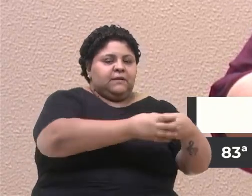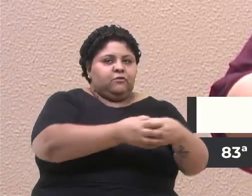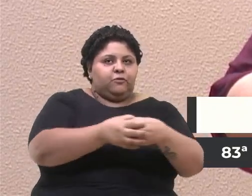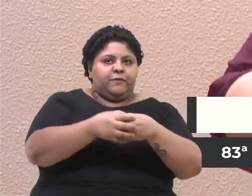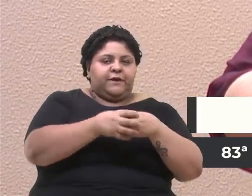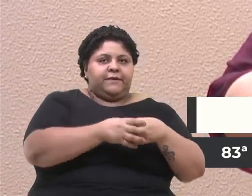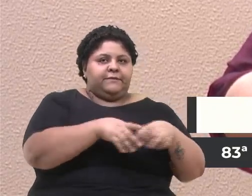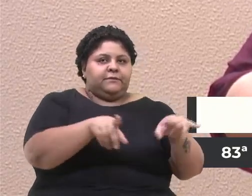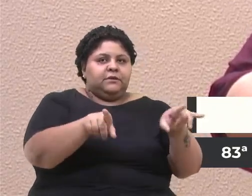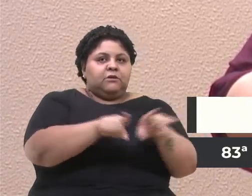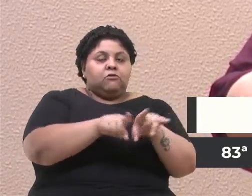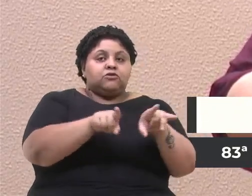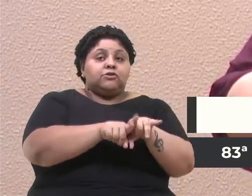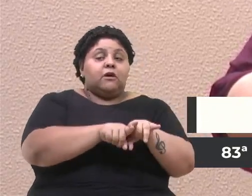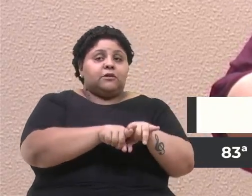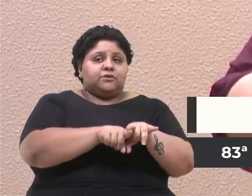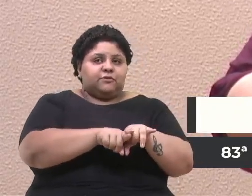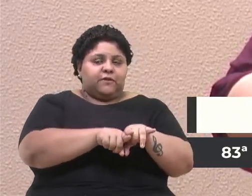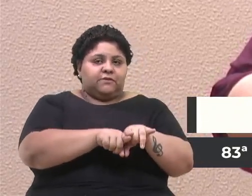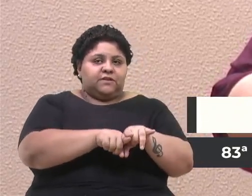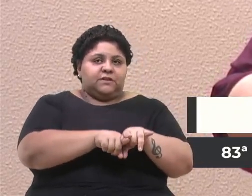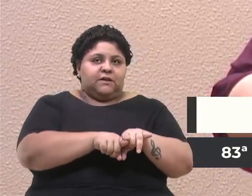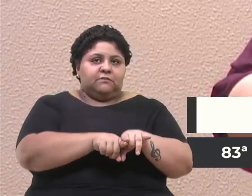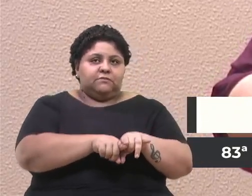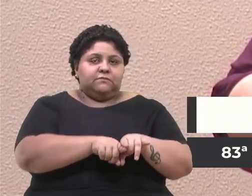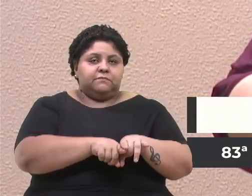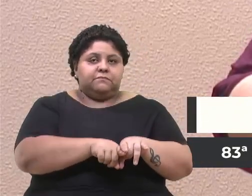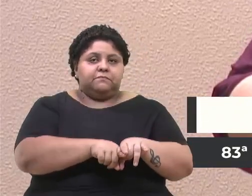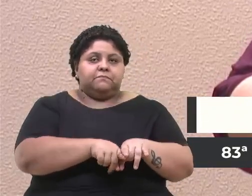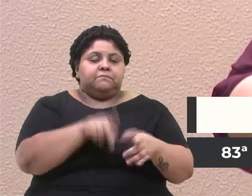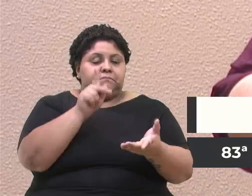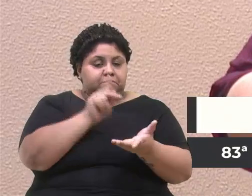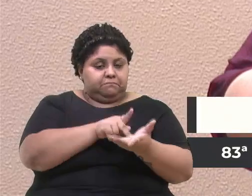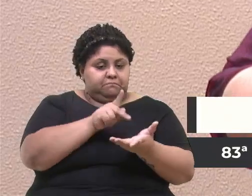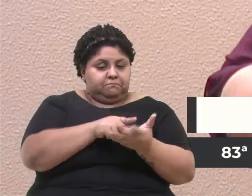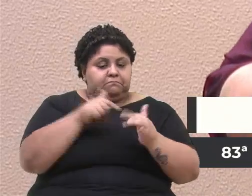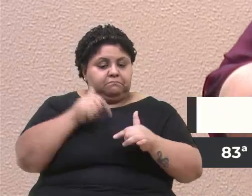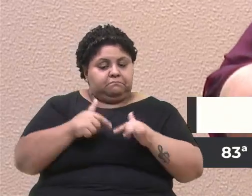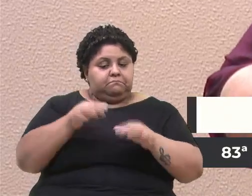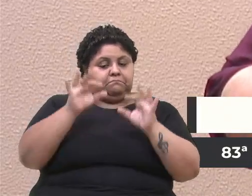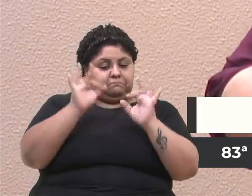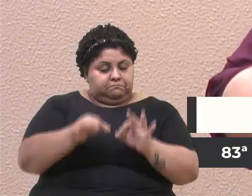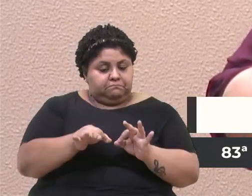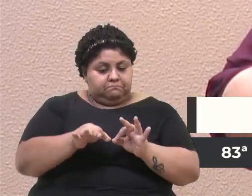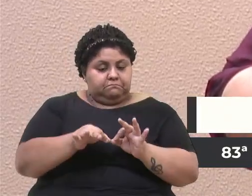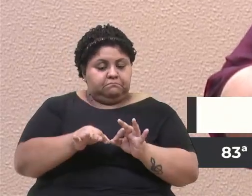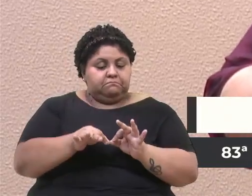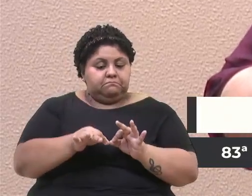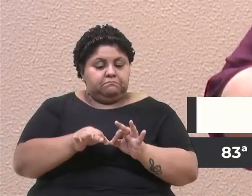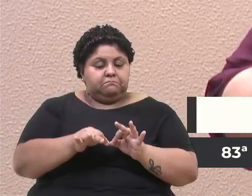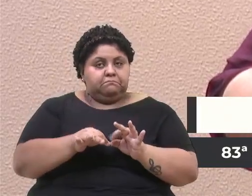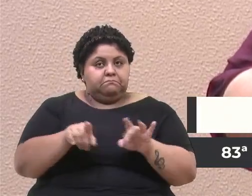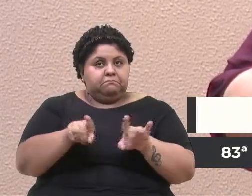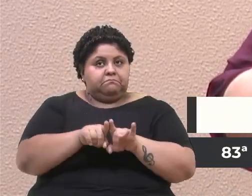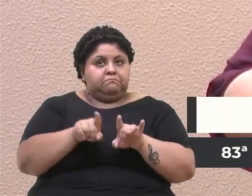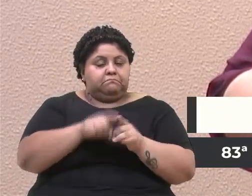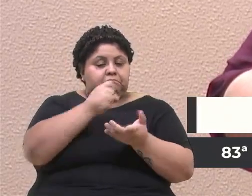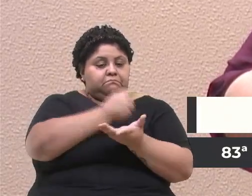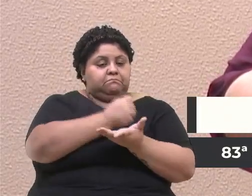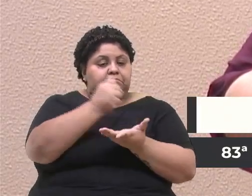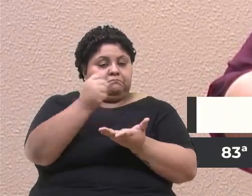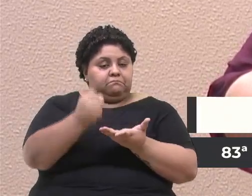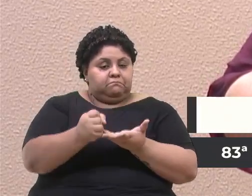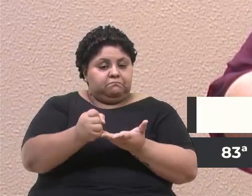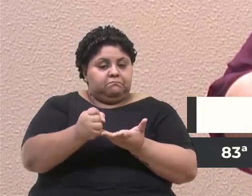monitorar a qualidade do serviço por ela prestada. Tratando-se de contrato que envolve pagamento